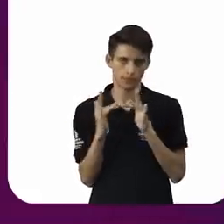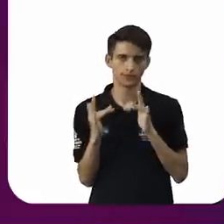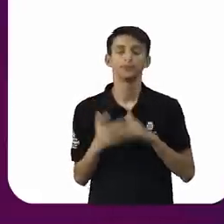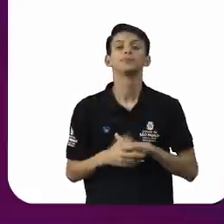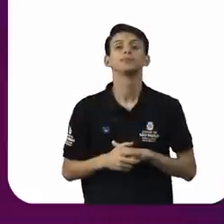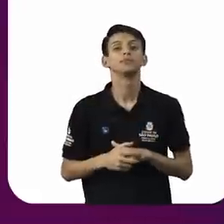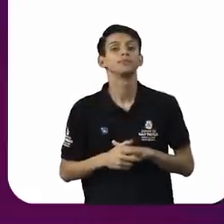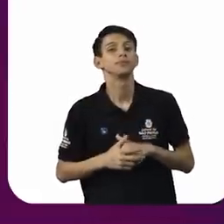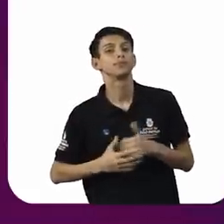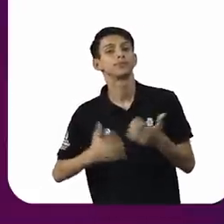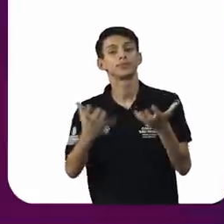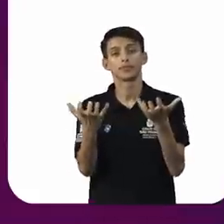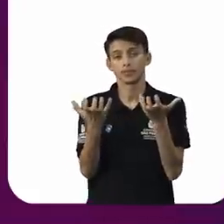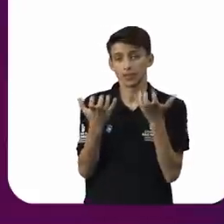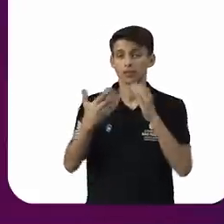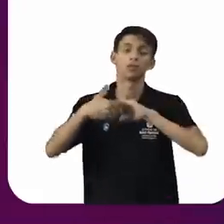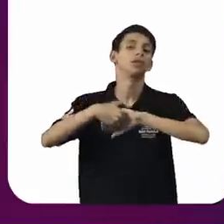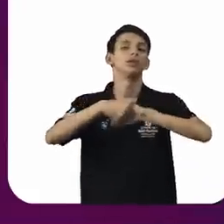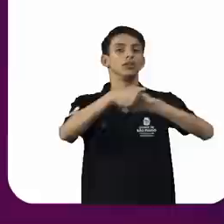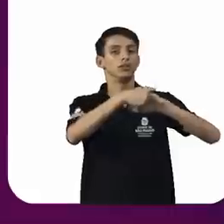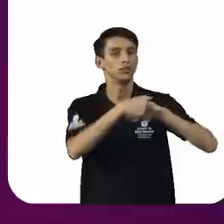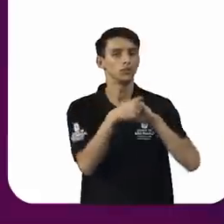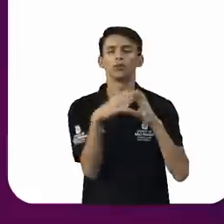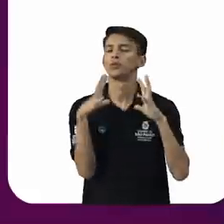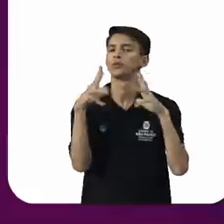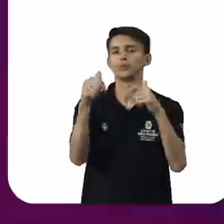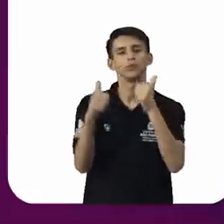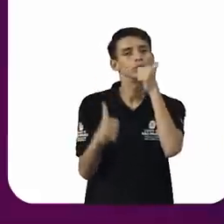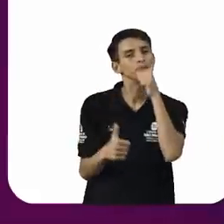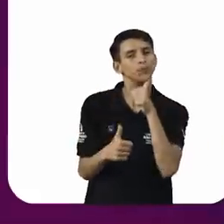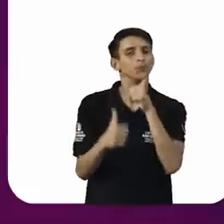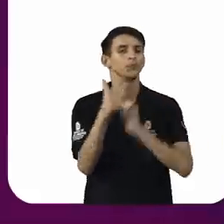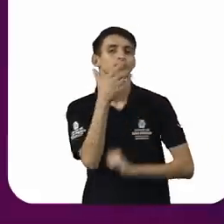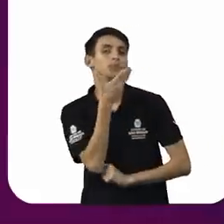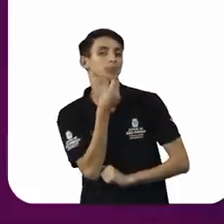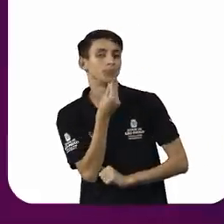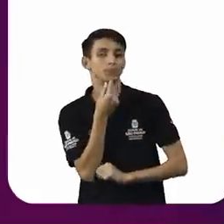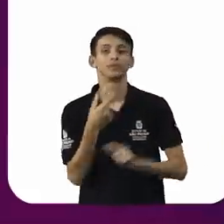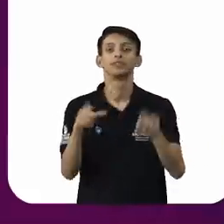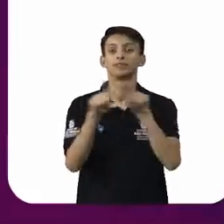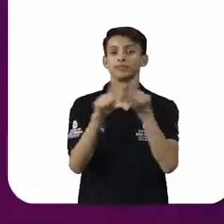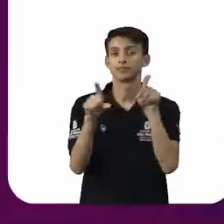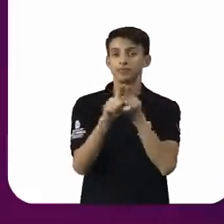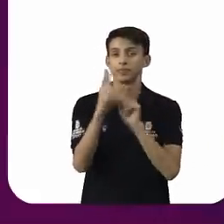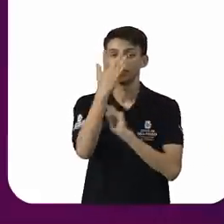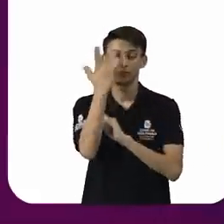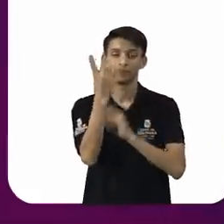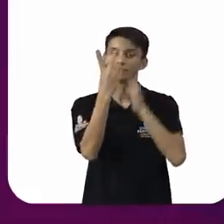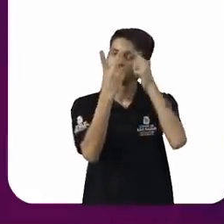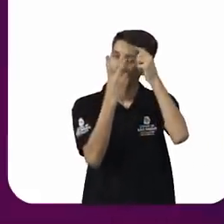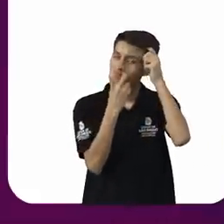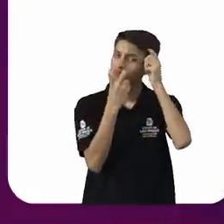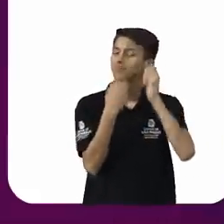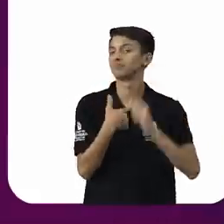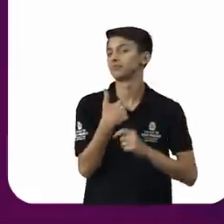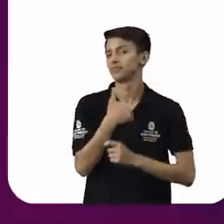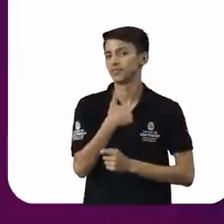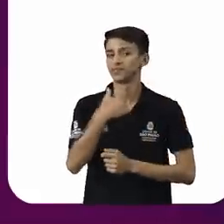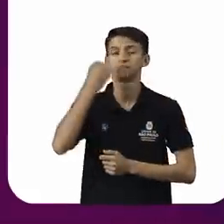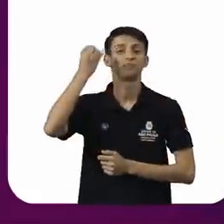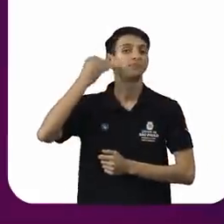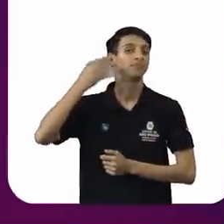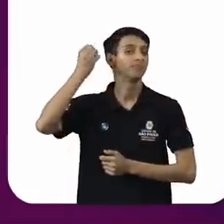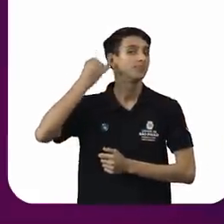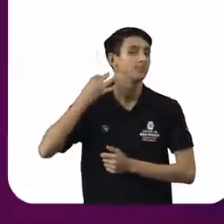Gostaria de saudar todos e a todas que estão acompanhando. Em atenção à nossa audiência cega, eu vou fazer uma breve